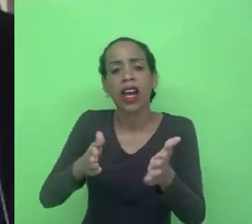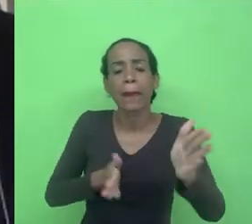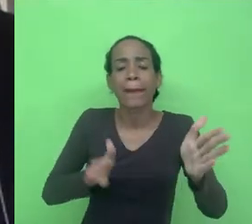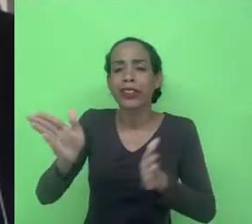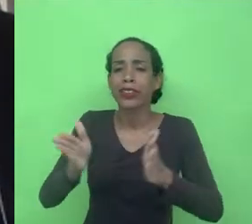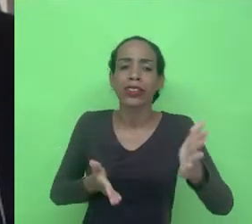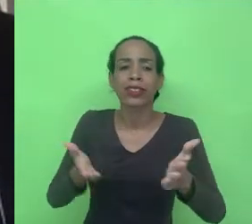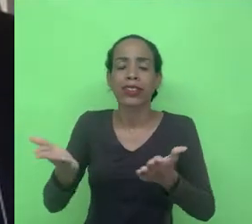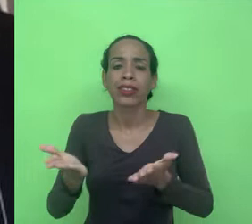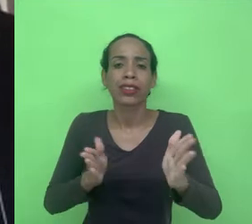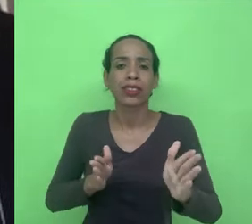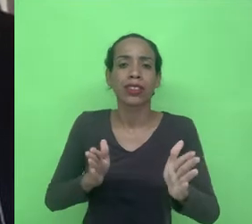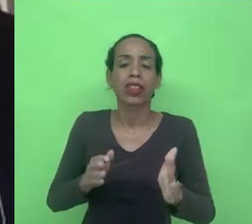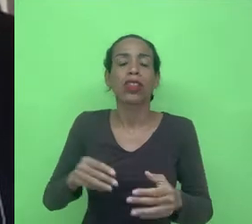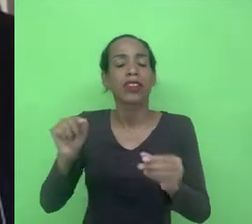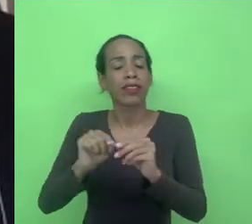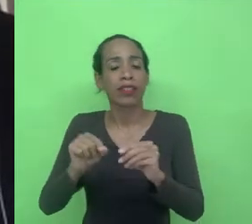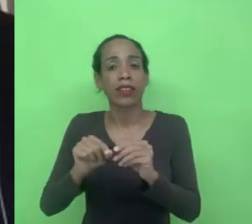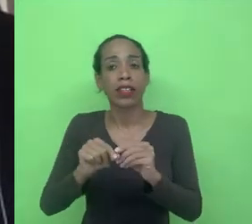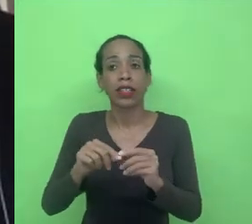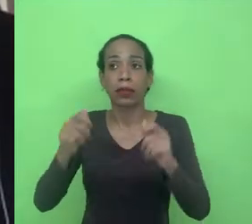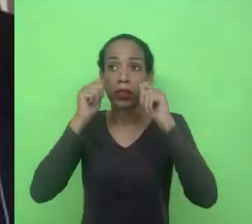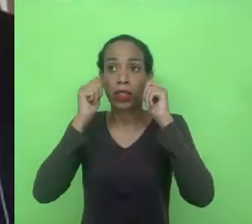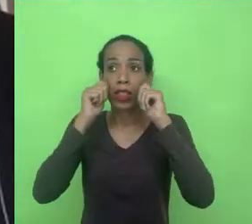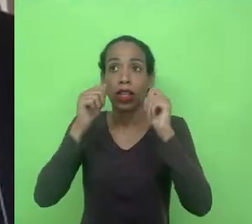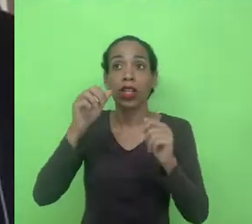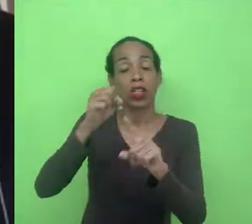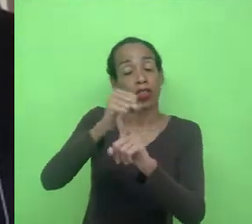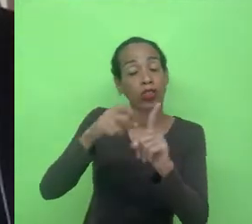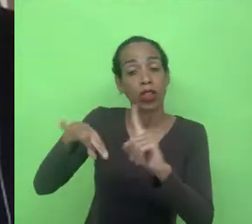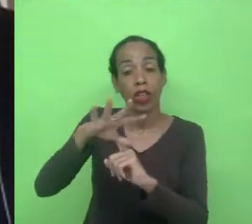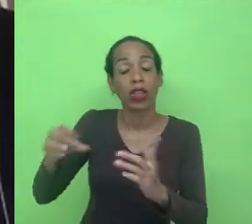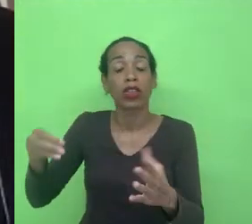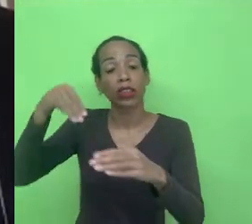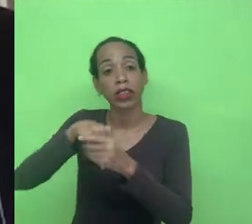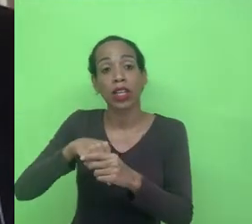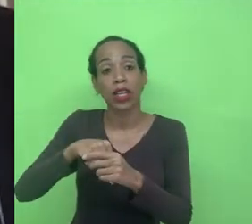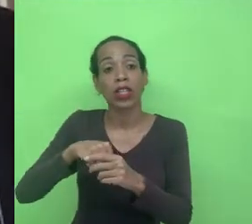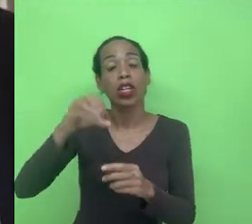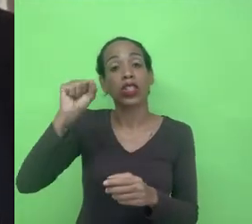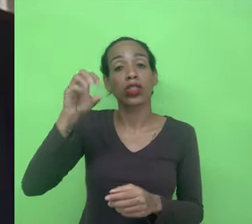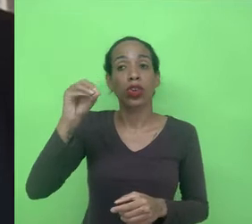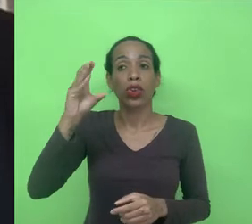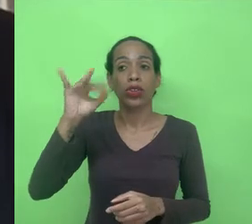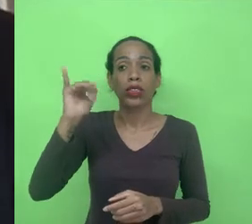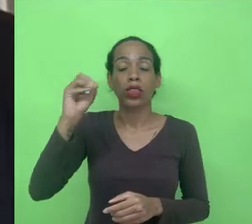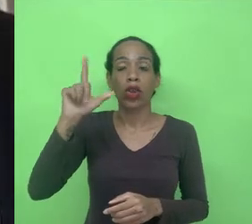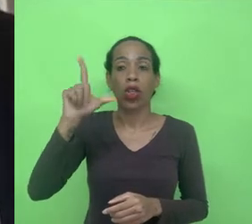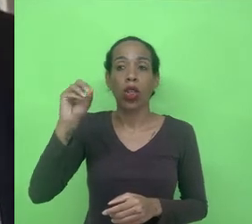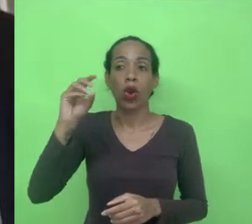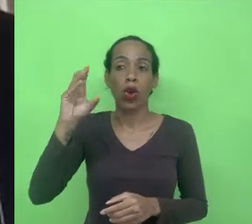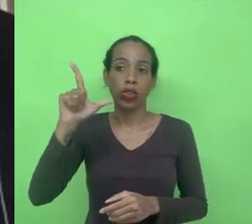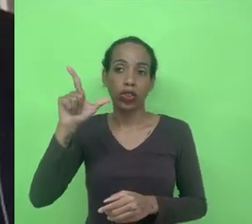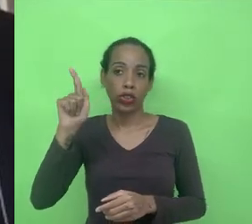sendo feitas por determinados atores sociais dentro de uma sociologia das associações, para Bruno Latour a